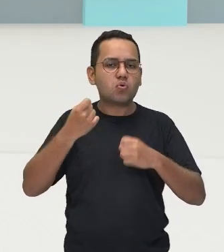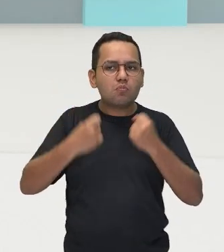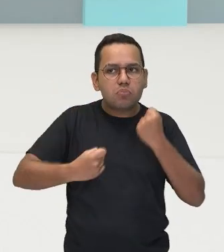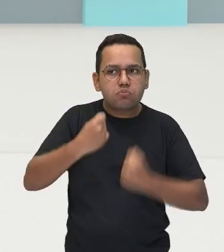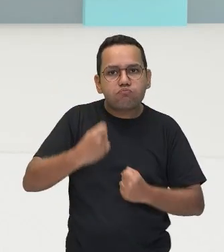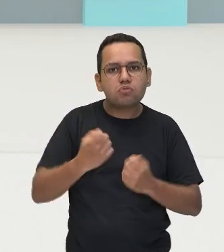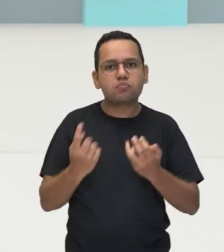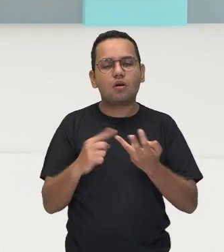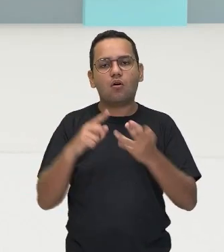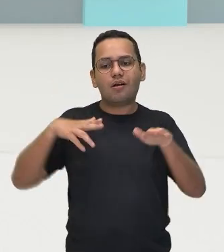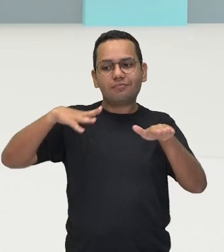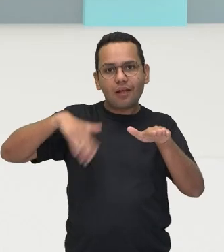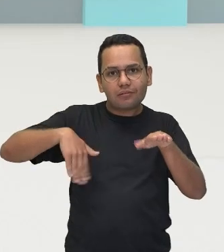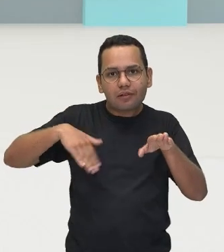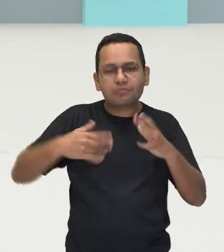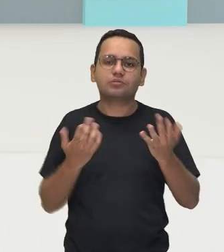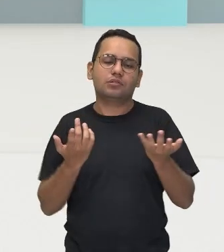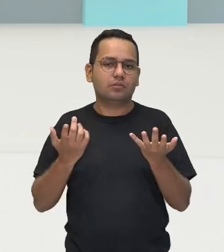natação,